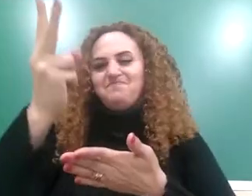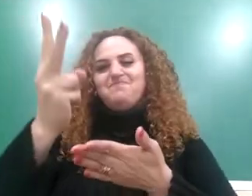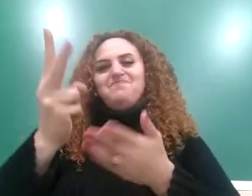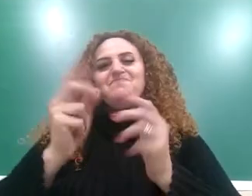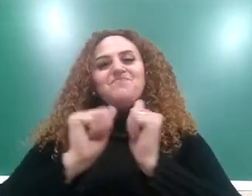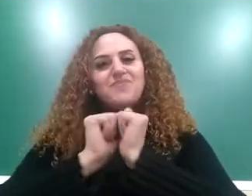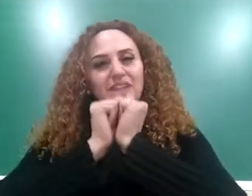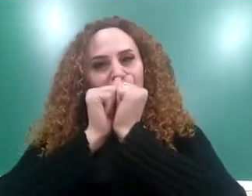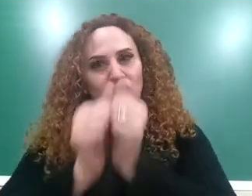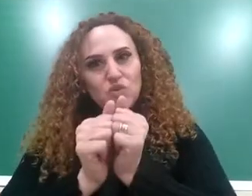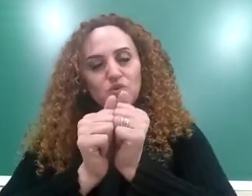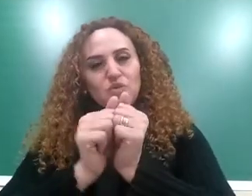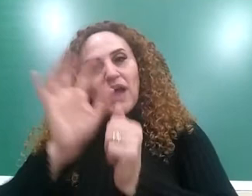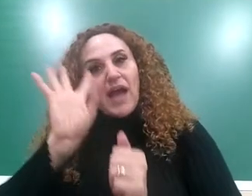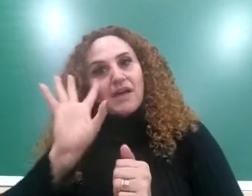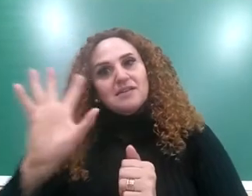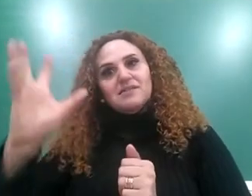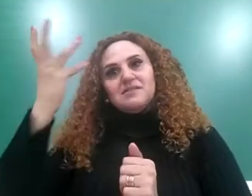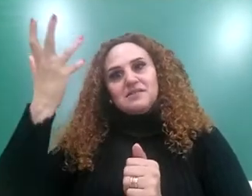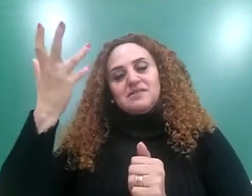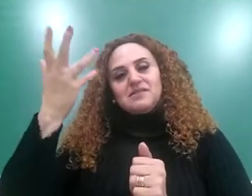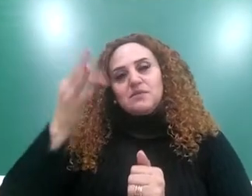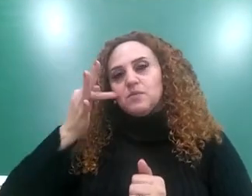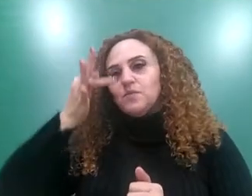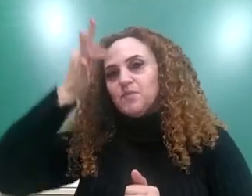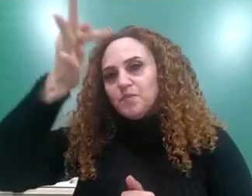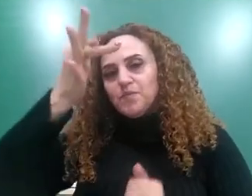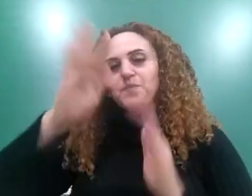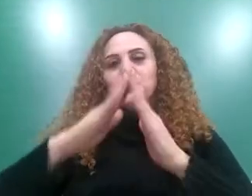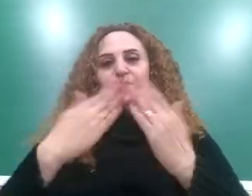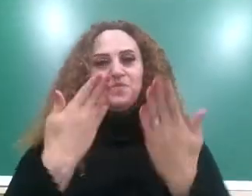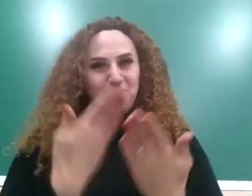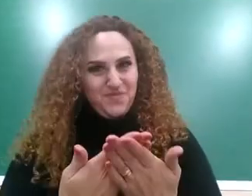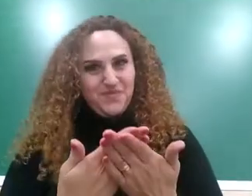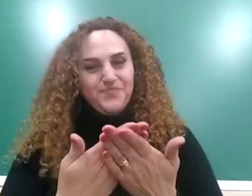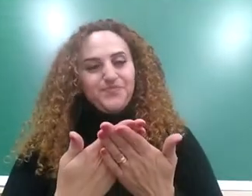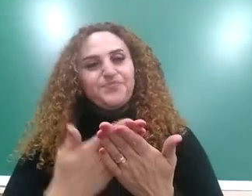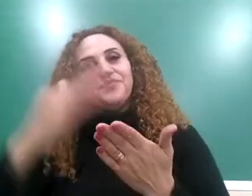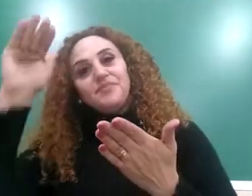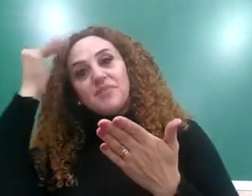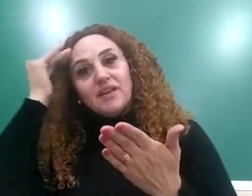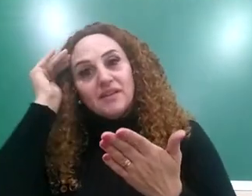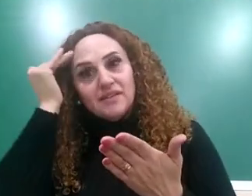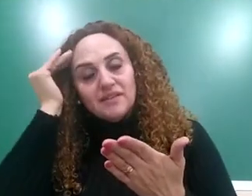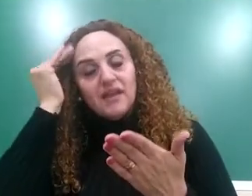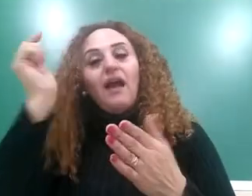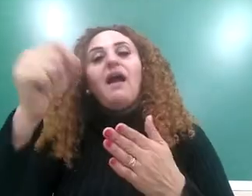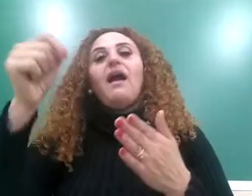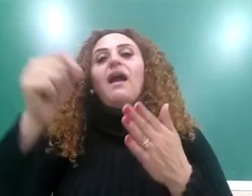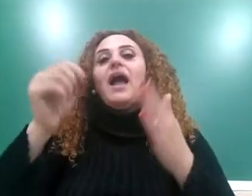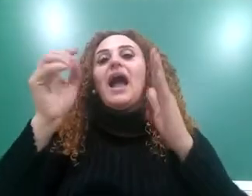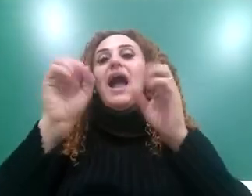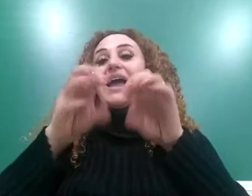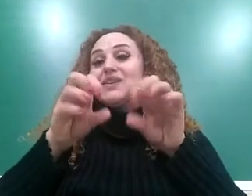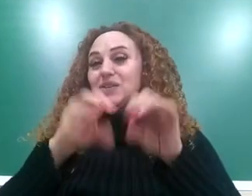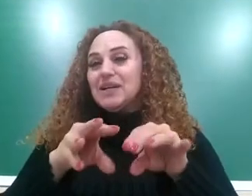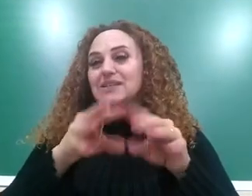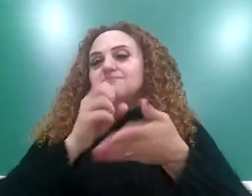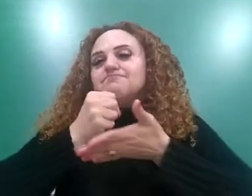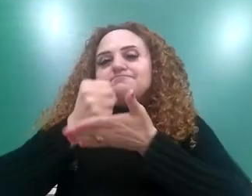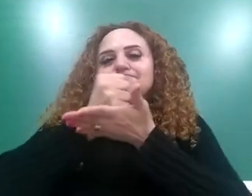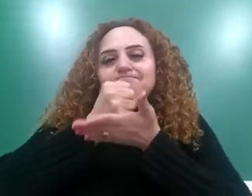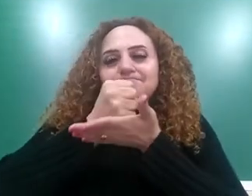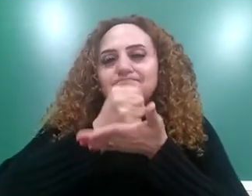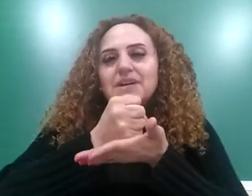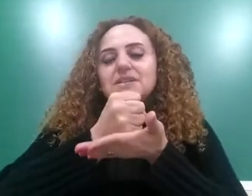decisões relacionadas ao futuro da escola. Nós vamos entender, inclusive, que a educação brasileira está baseada